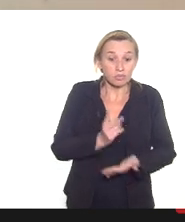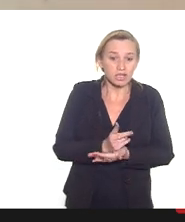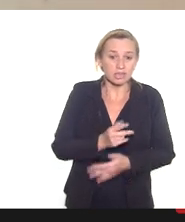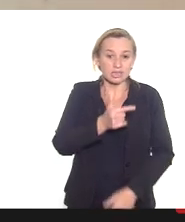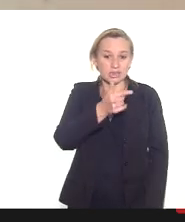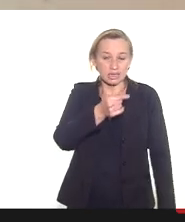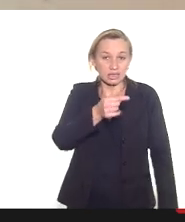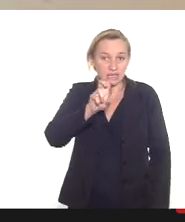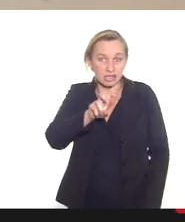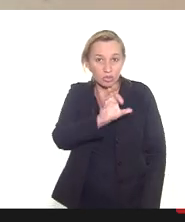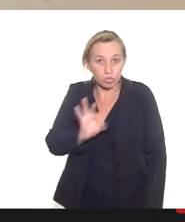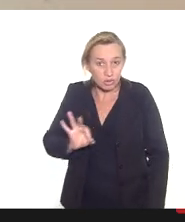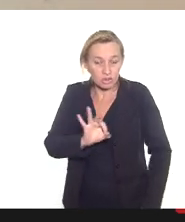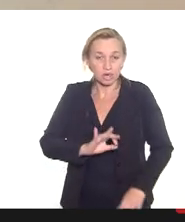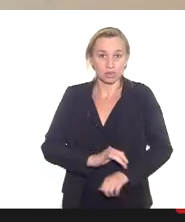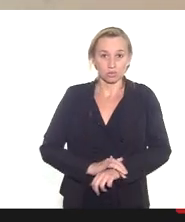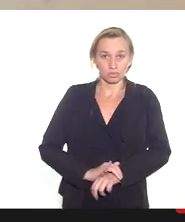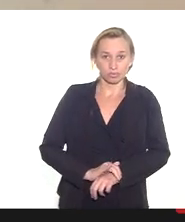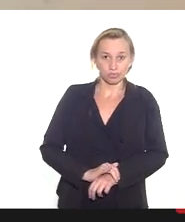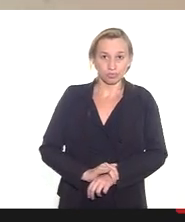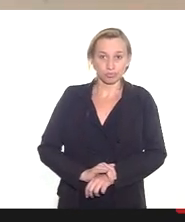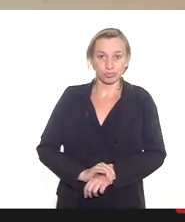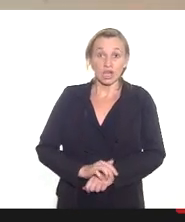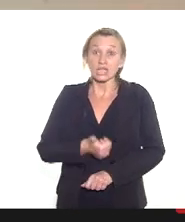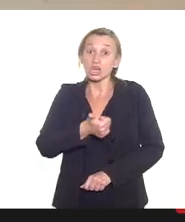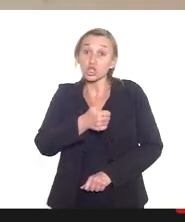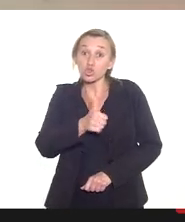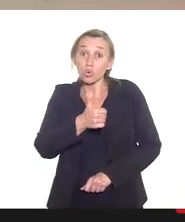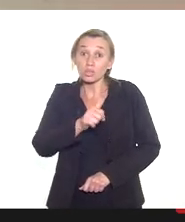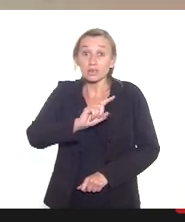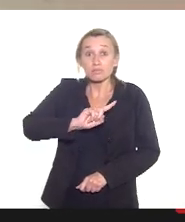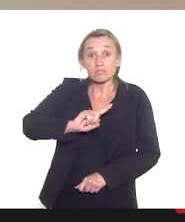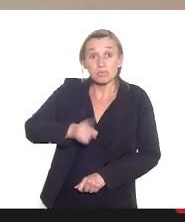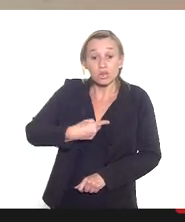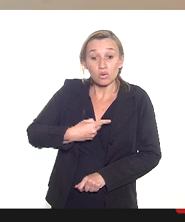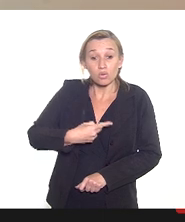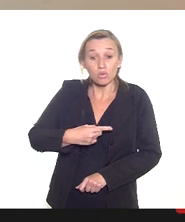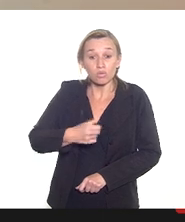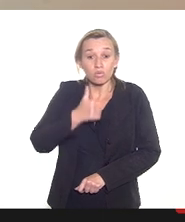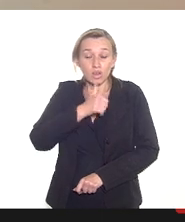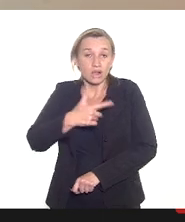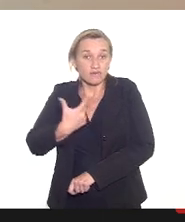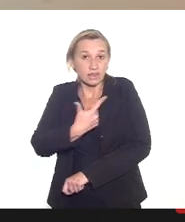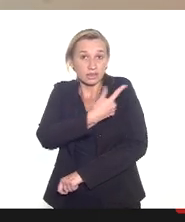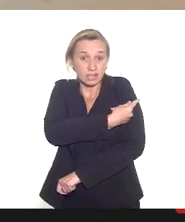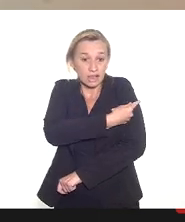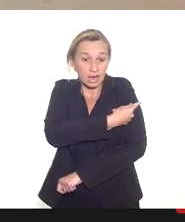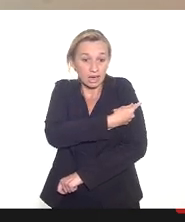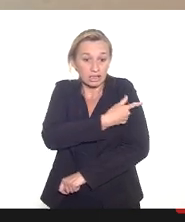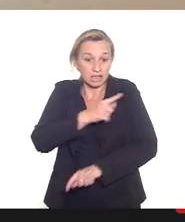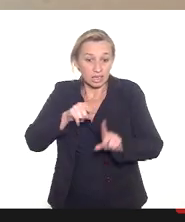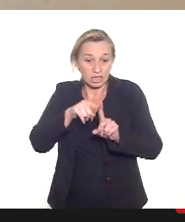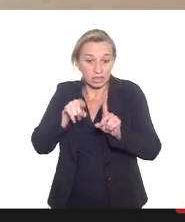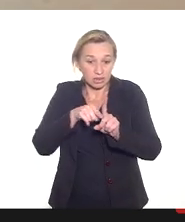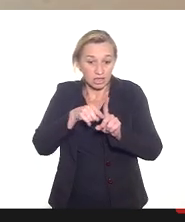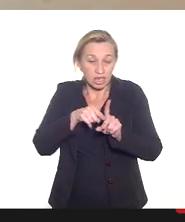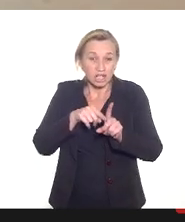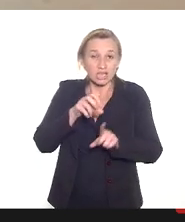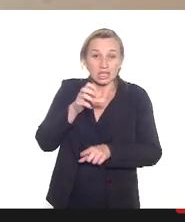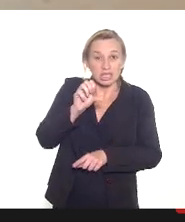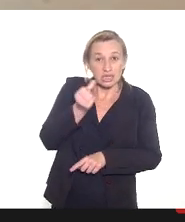75% então essas 11 mil e 800 gestantes vacinados representam apenas 6,5